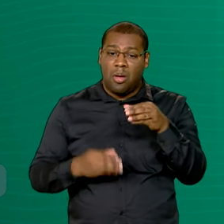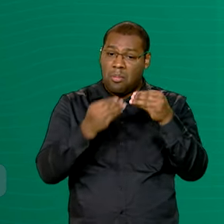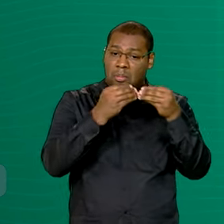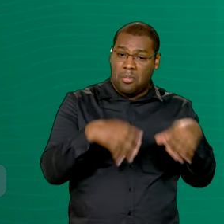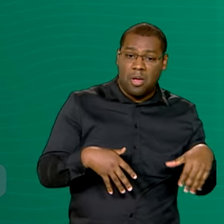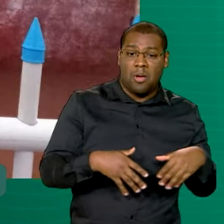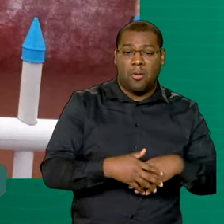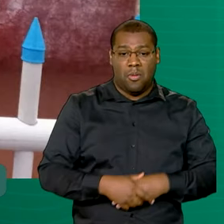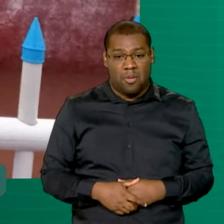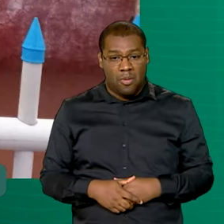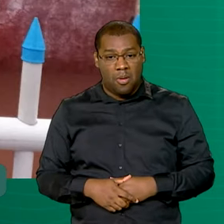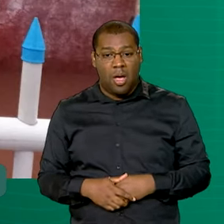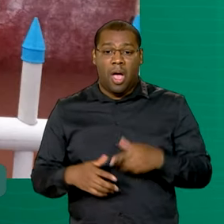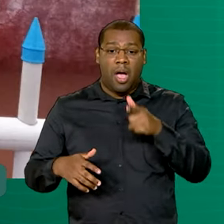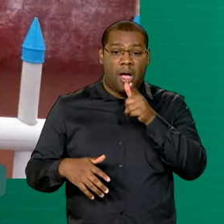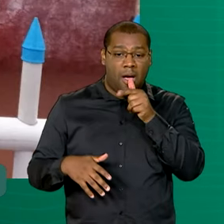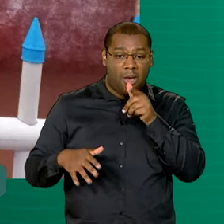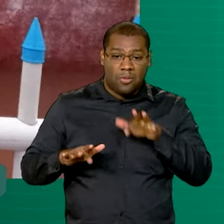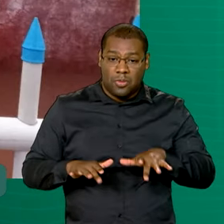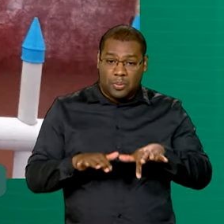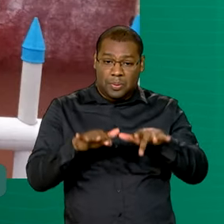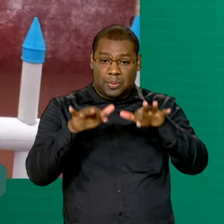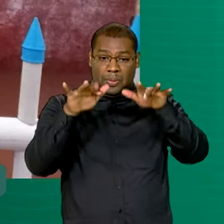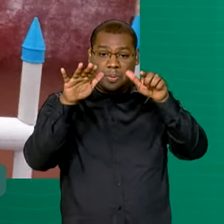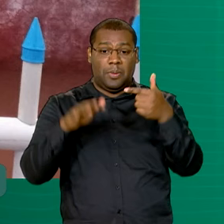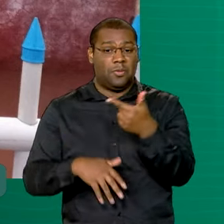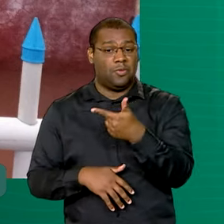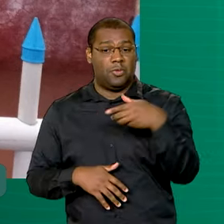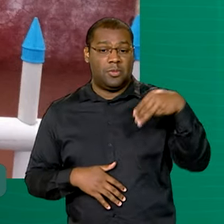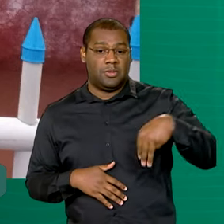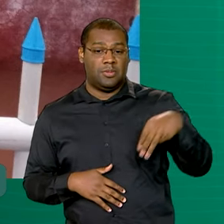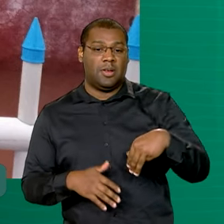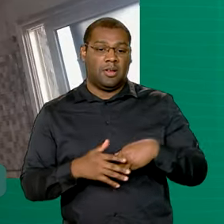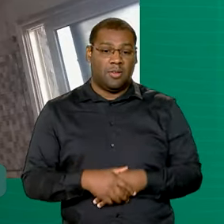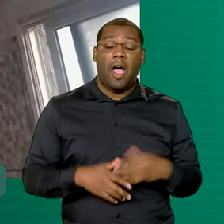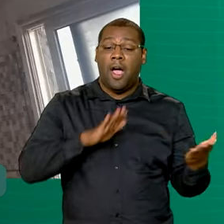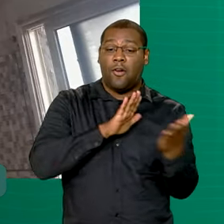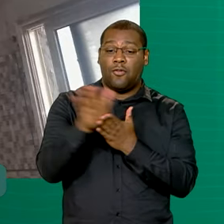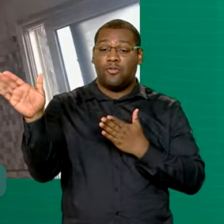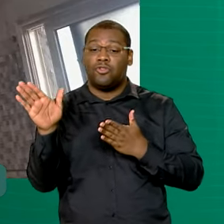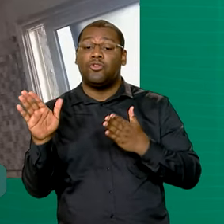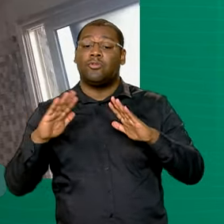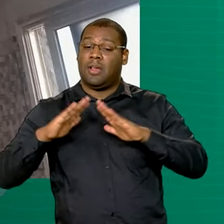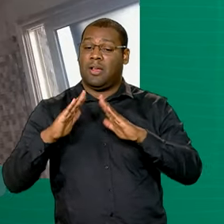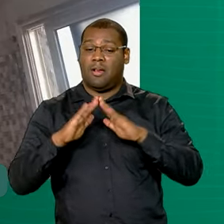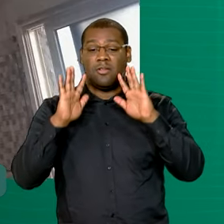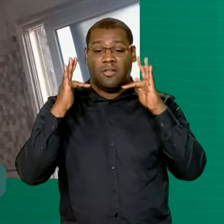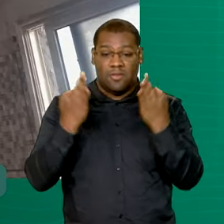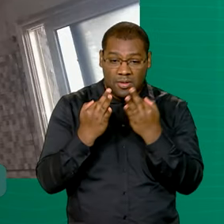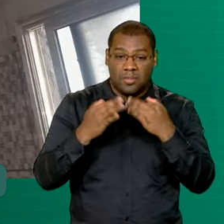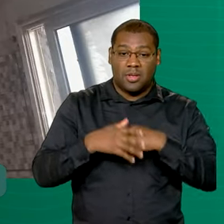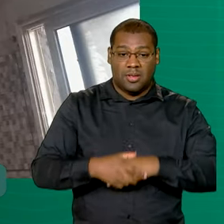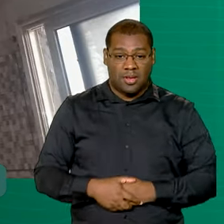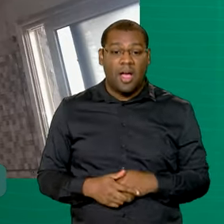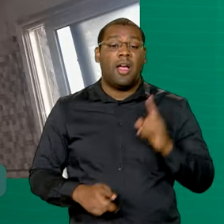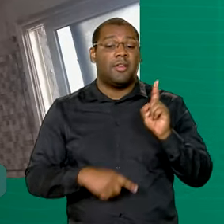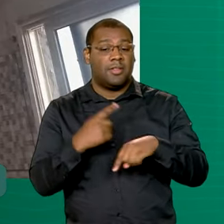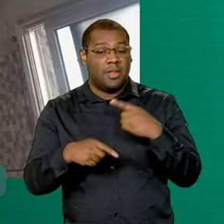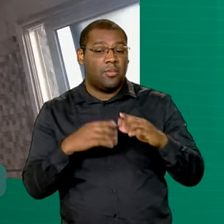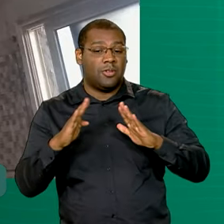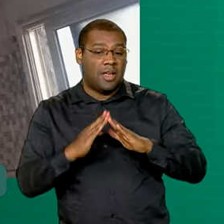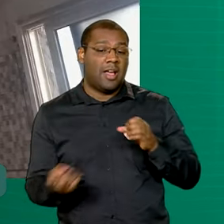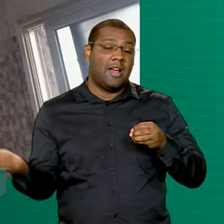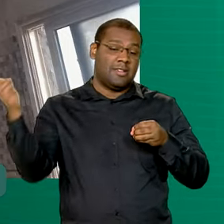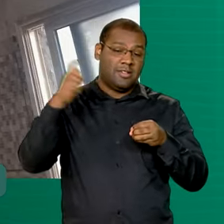ficou dois metros debaixo da água. Abrigada na casa de parentes, Gisele precisa consertar o telhado para